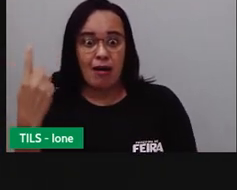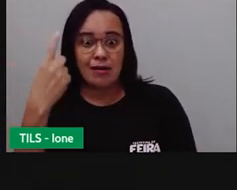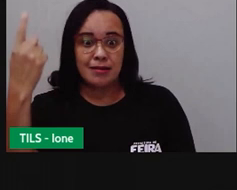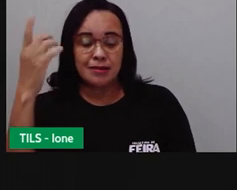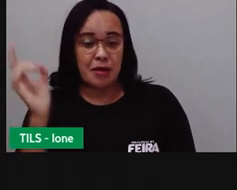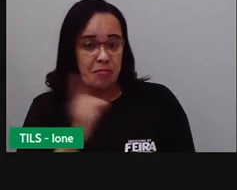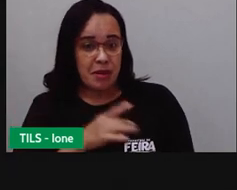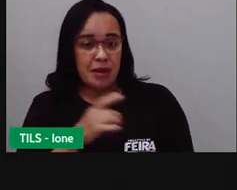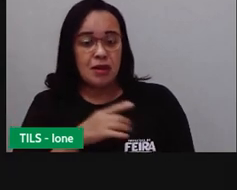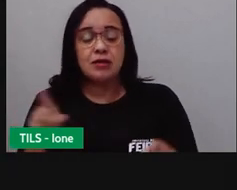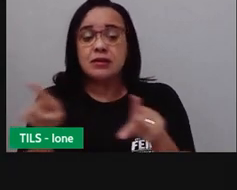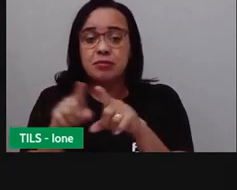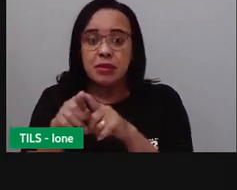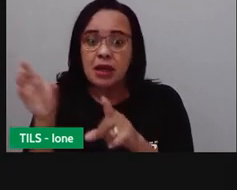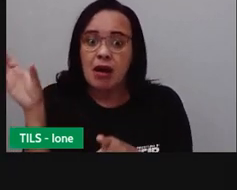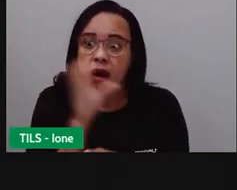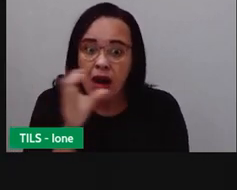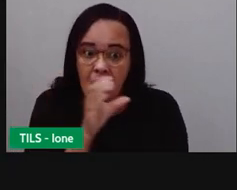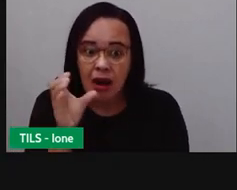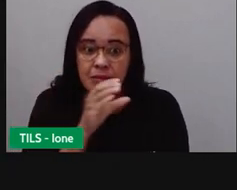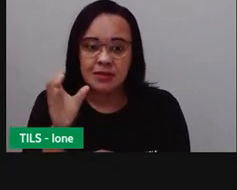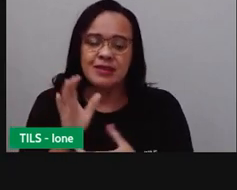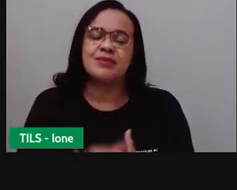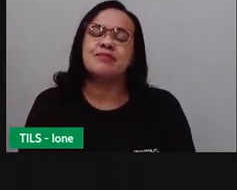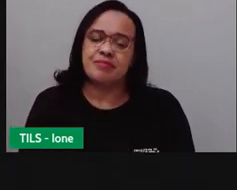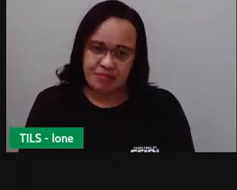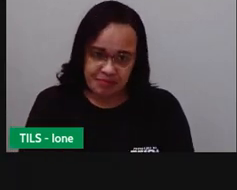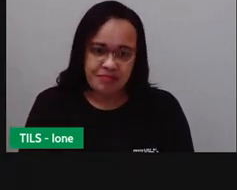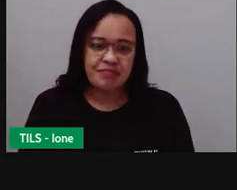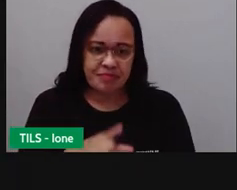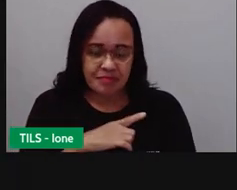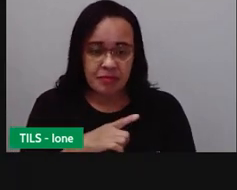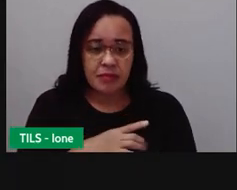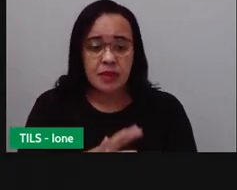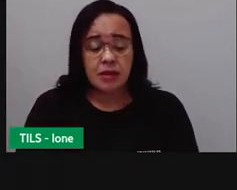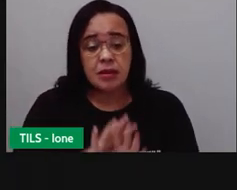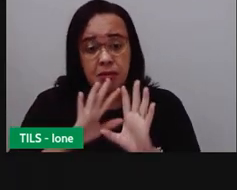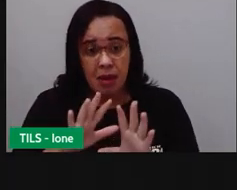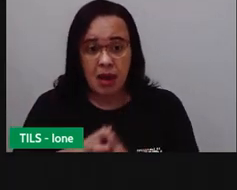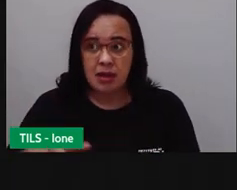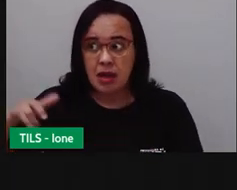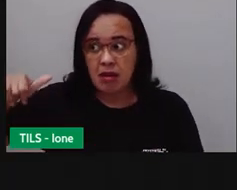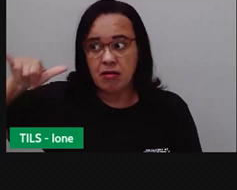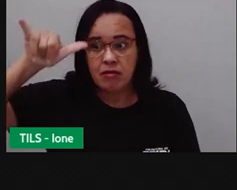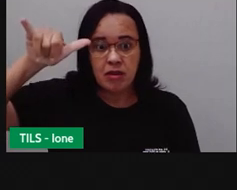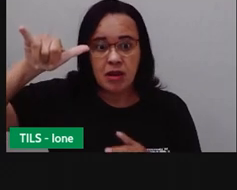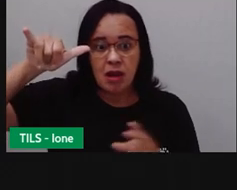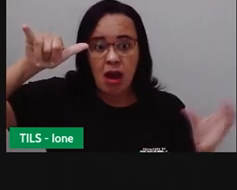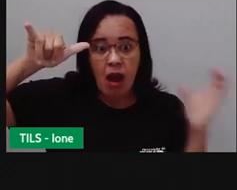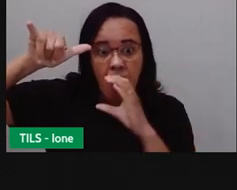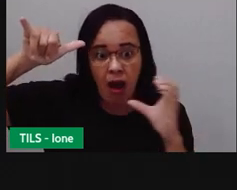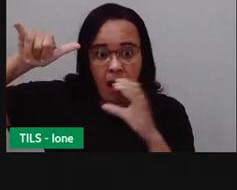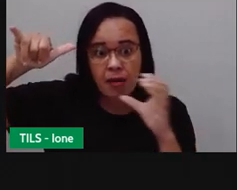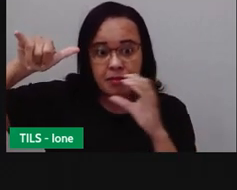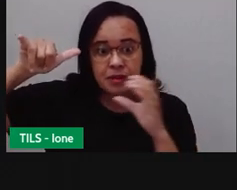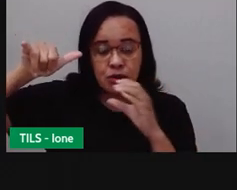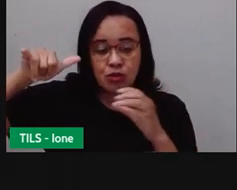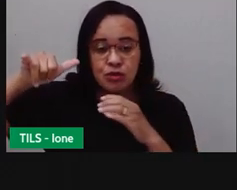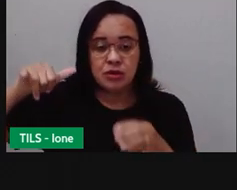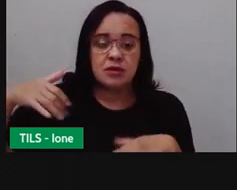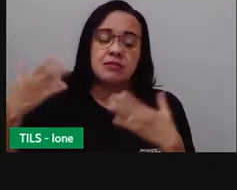é muito mais rápido. E aí, que é que acontece? Como ele é muito mais rápido, obviamente, você vai levar